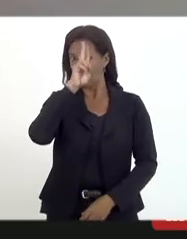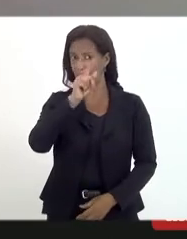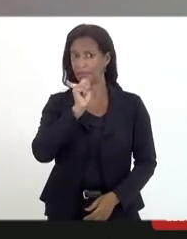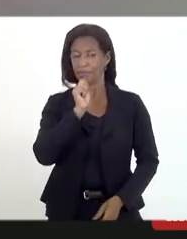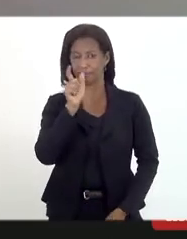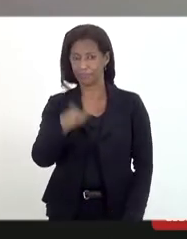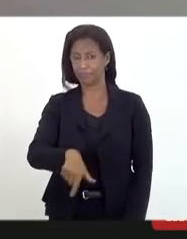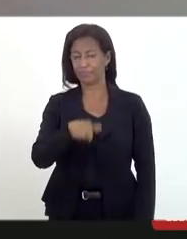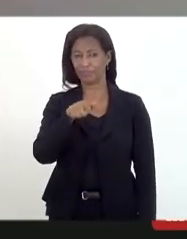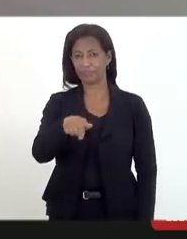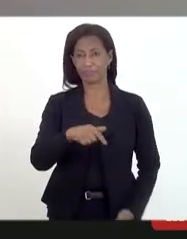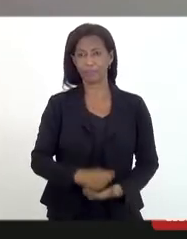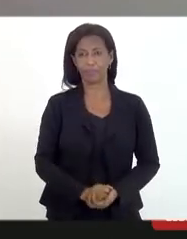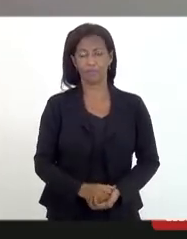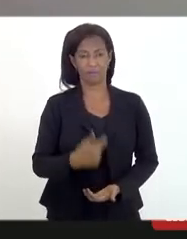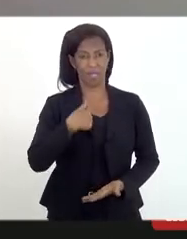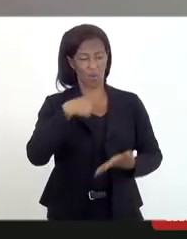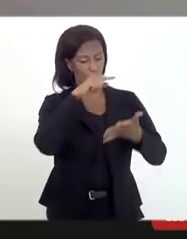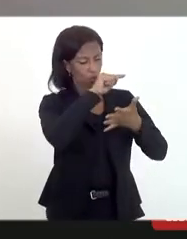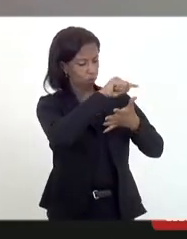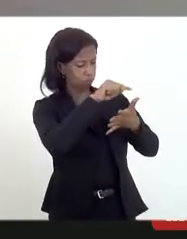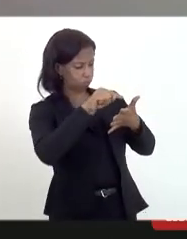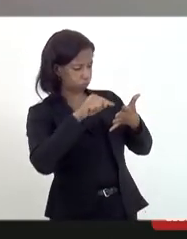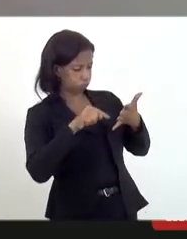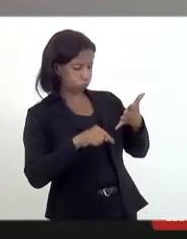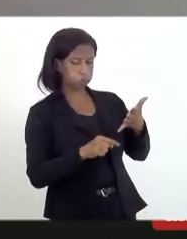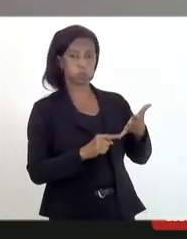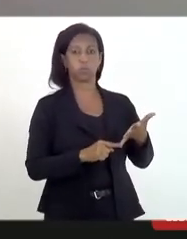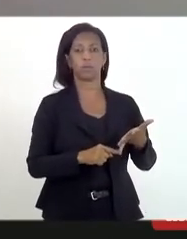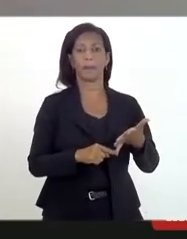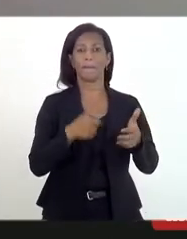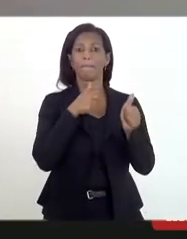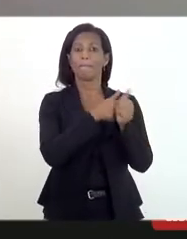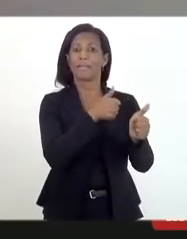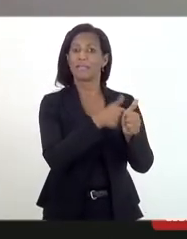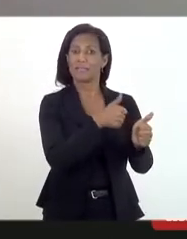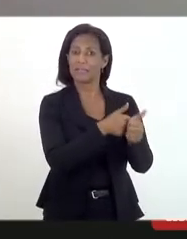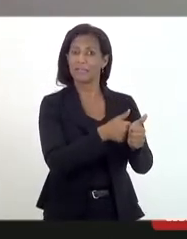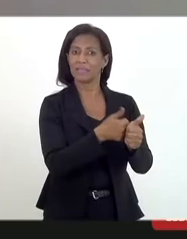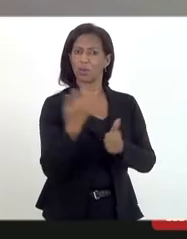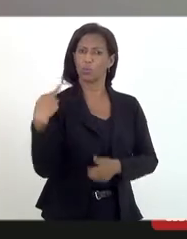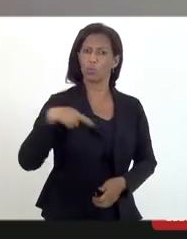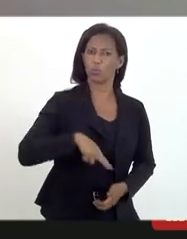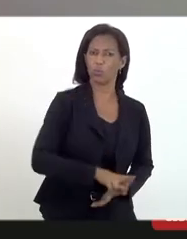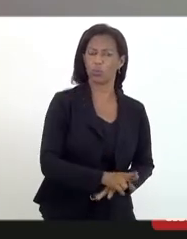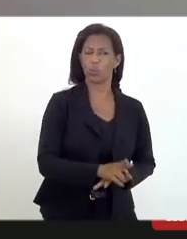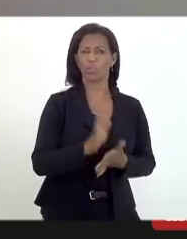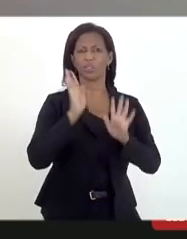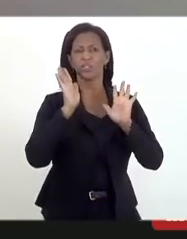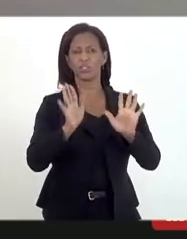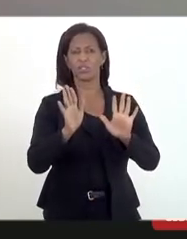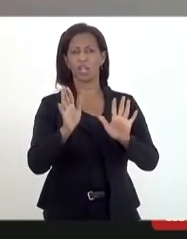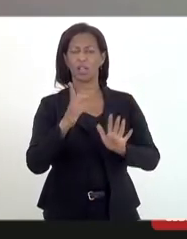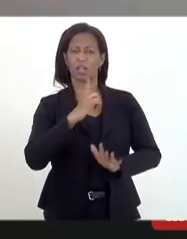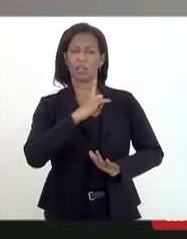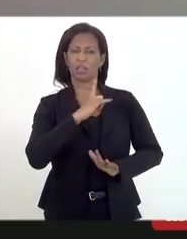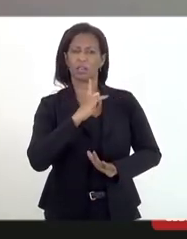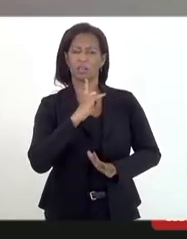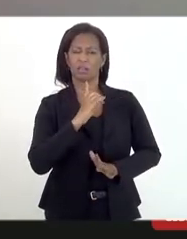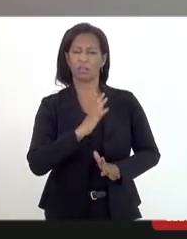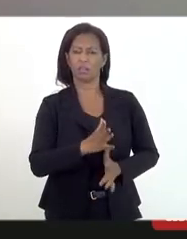eu denominei, nós denominamos de perseguição religiosa, isso já também já está